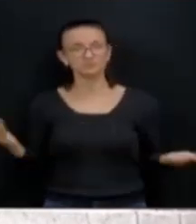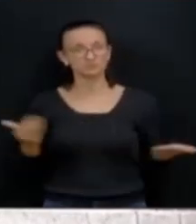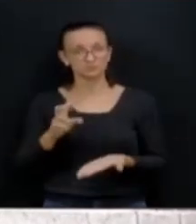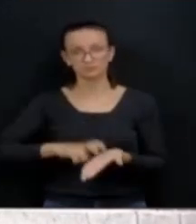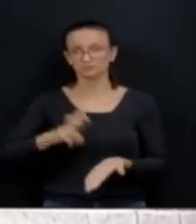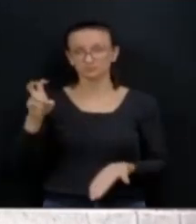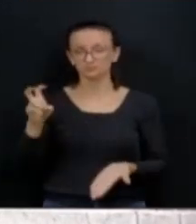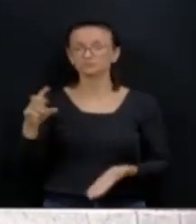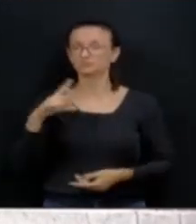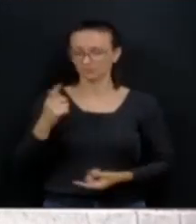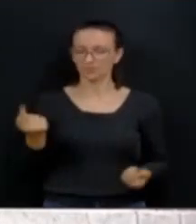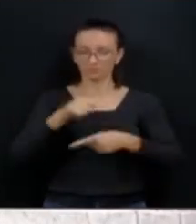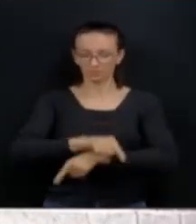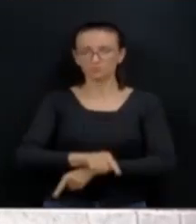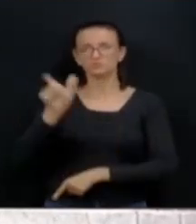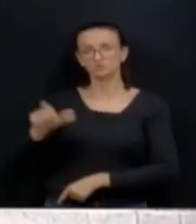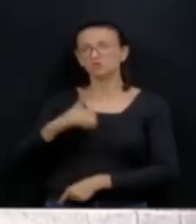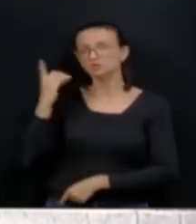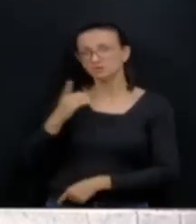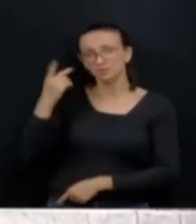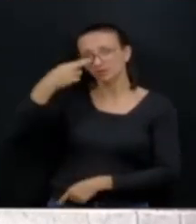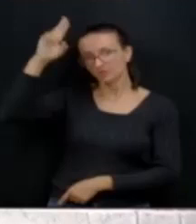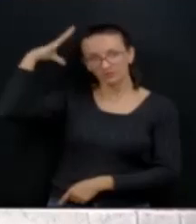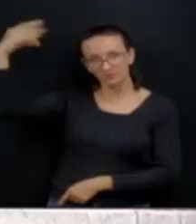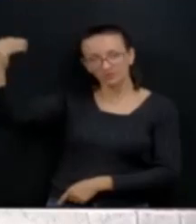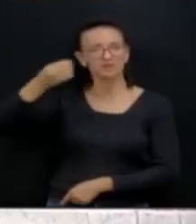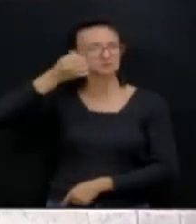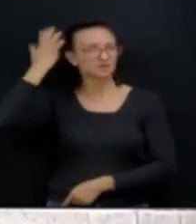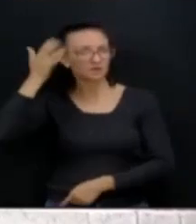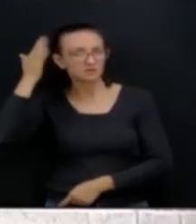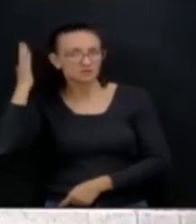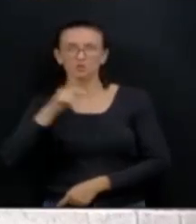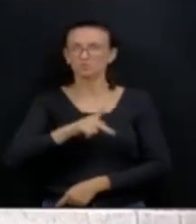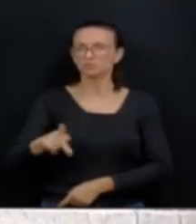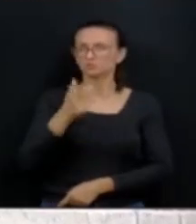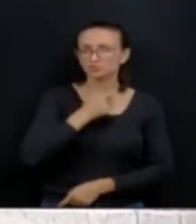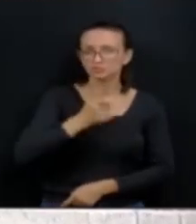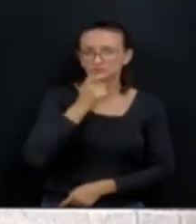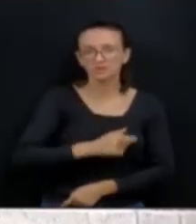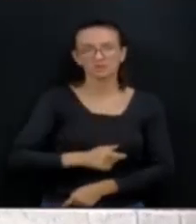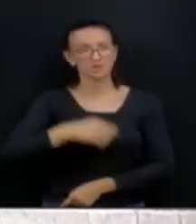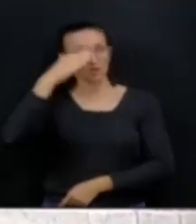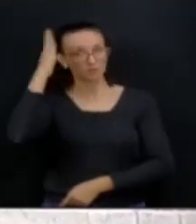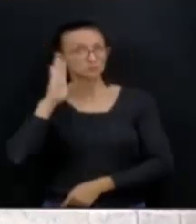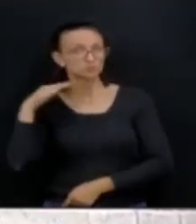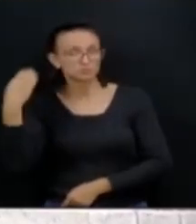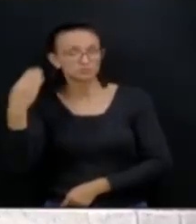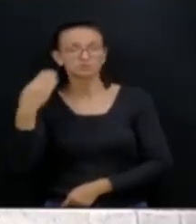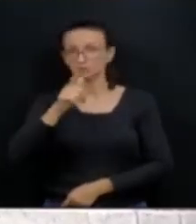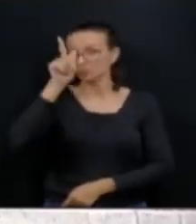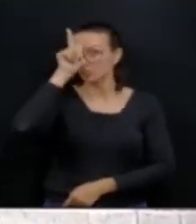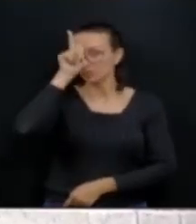essa oposição na figura do deputado Maurício Requião, deputado Tadeu Veneri, deputado professor Lemos, deputada Luciana Rafaim, deputado